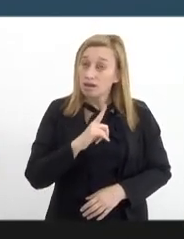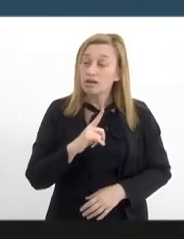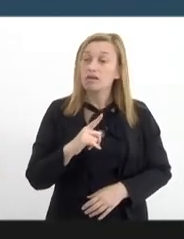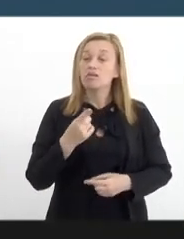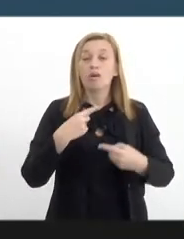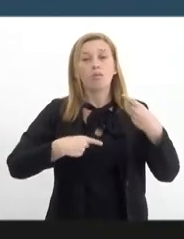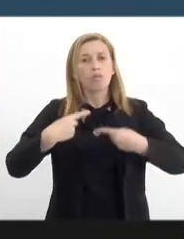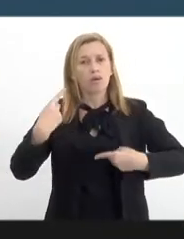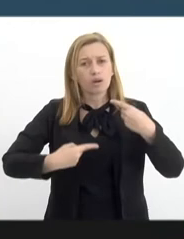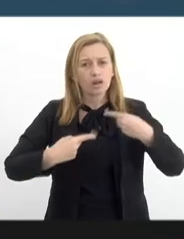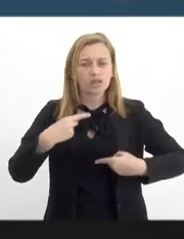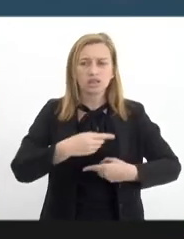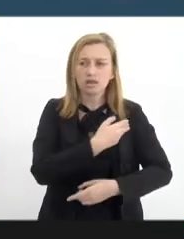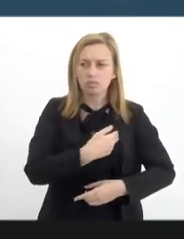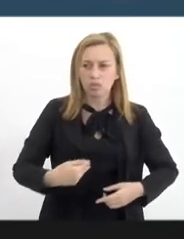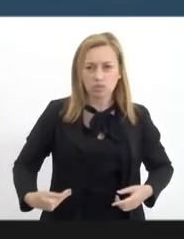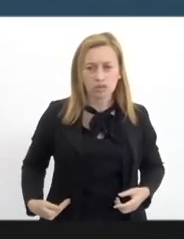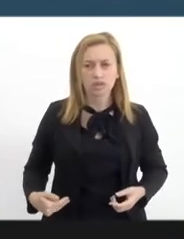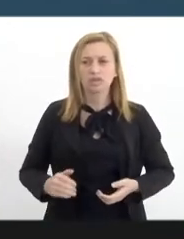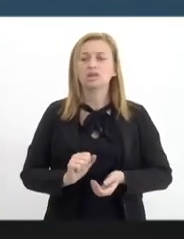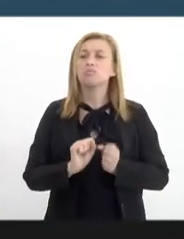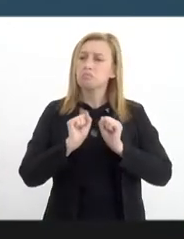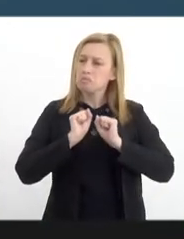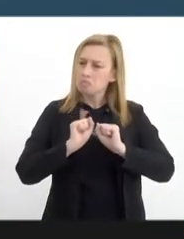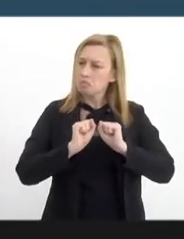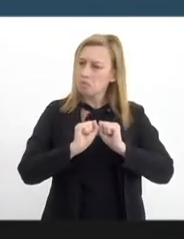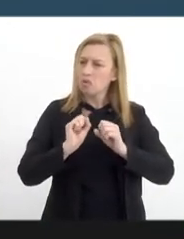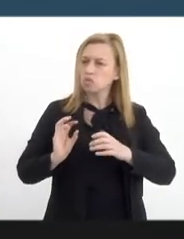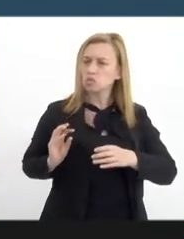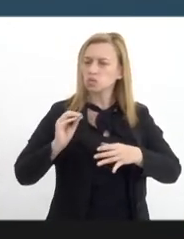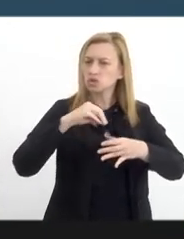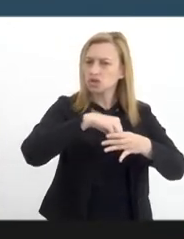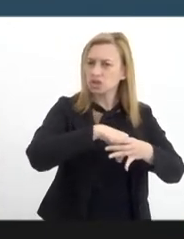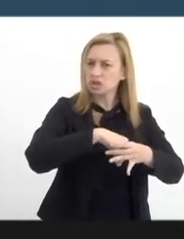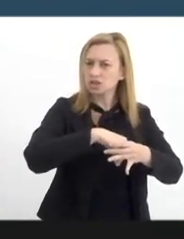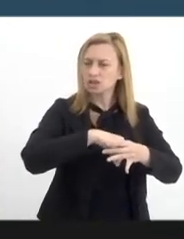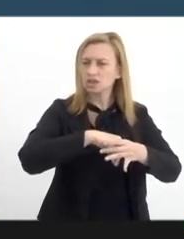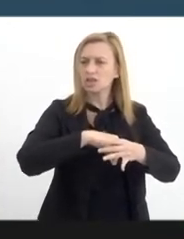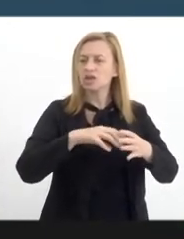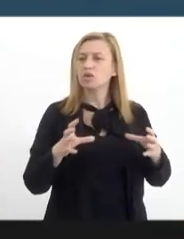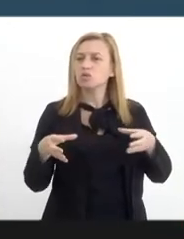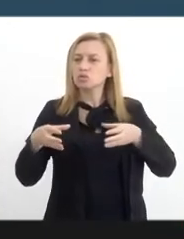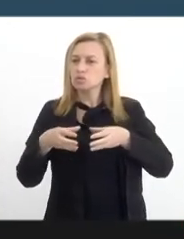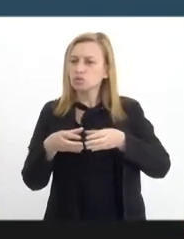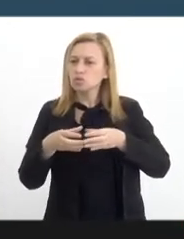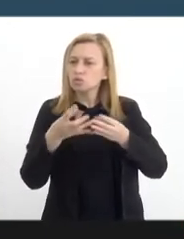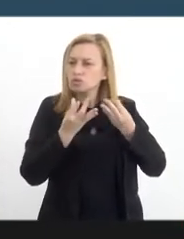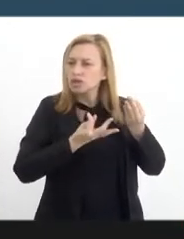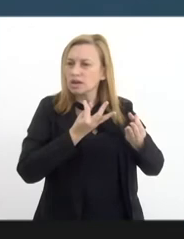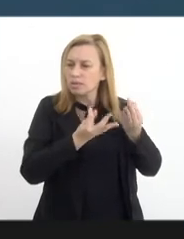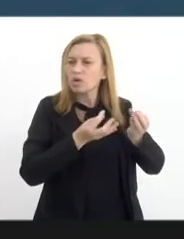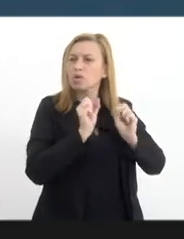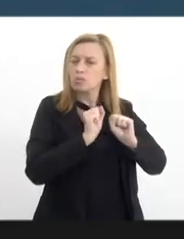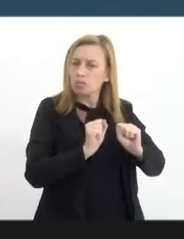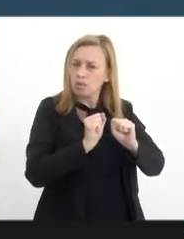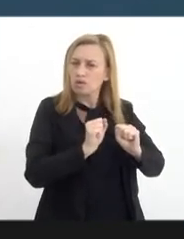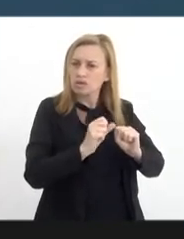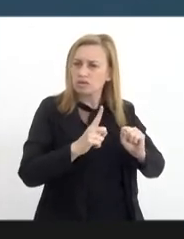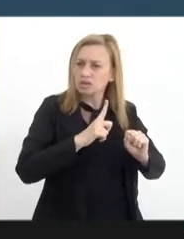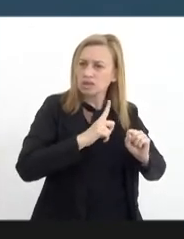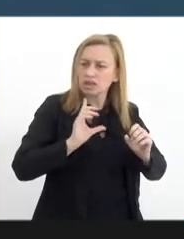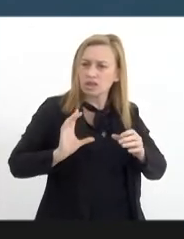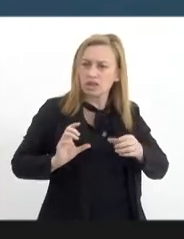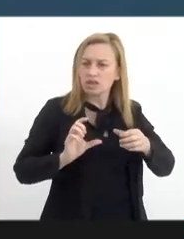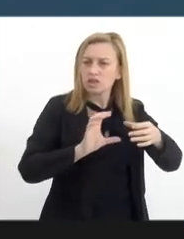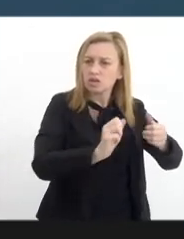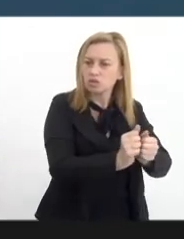política pública que possa inserir as comunidades terapêuticas para que elas tenham mínimo para